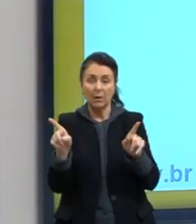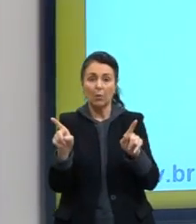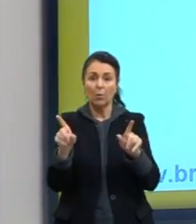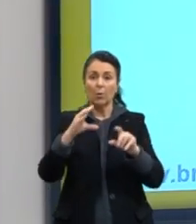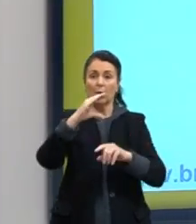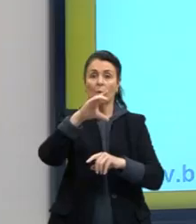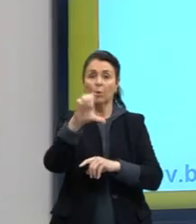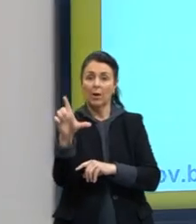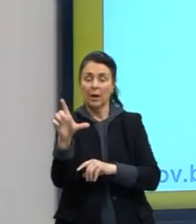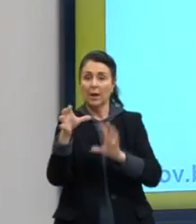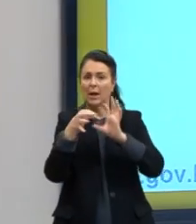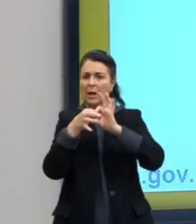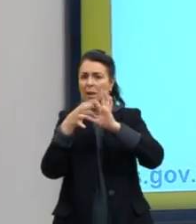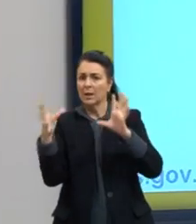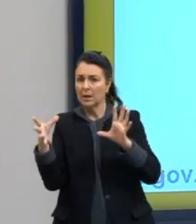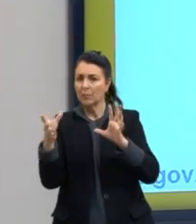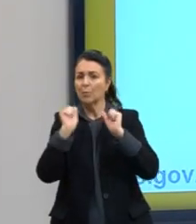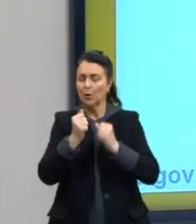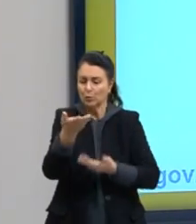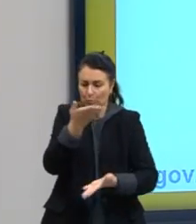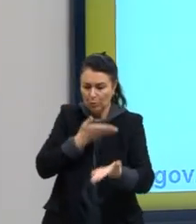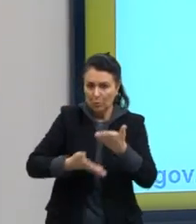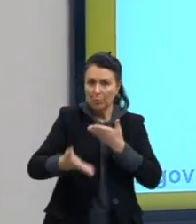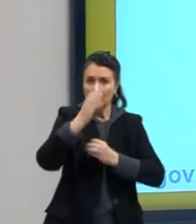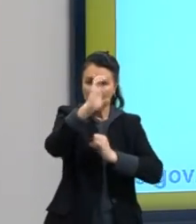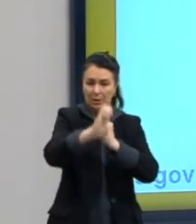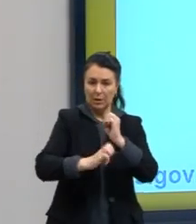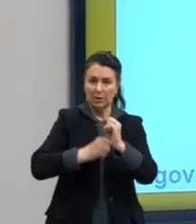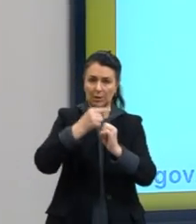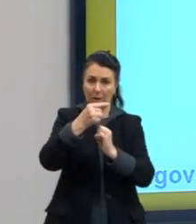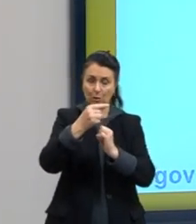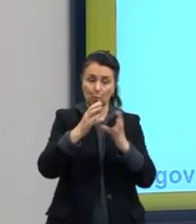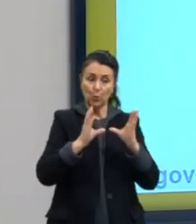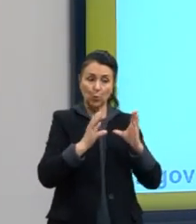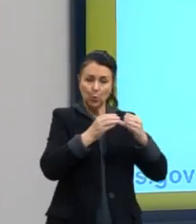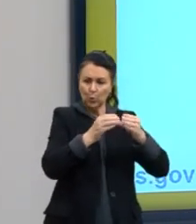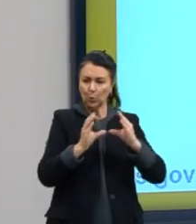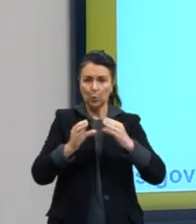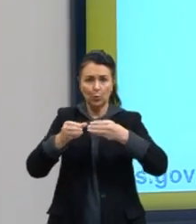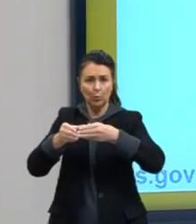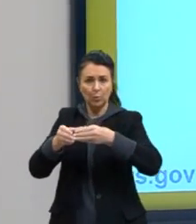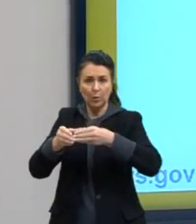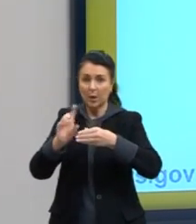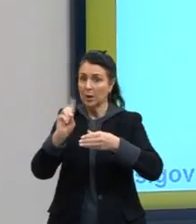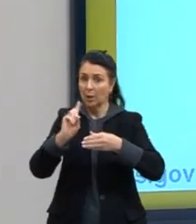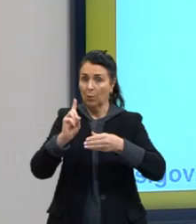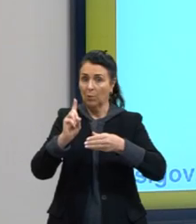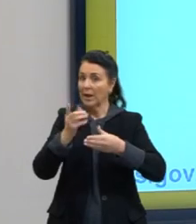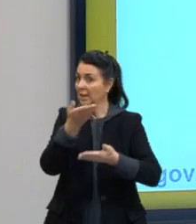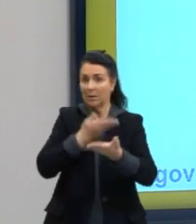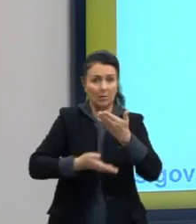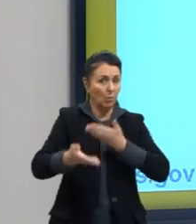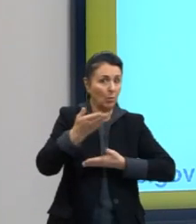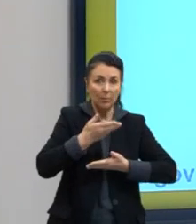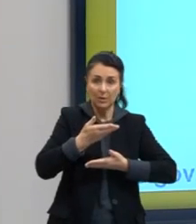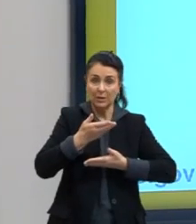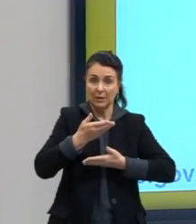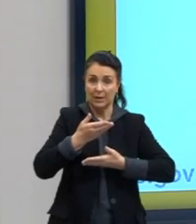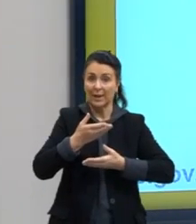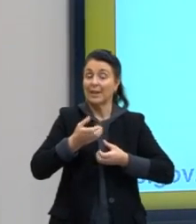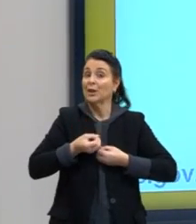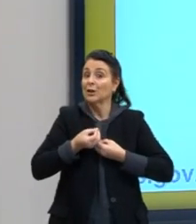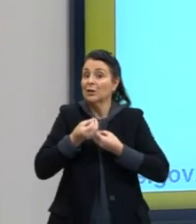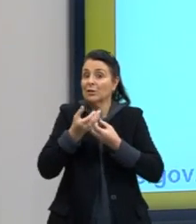cálcio, na sua forma livre, poderá compartilhar seus elétrons com tais grupos, não. Ele vai doar e não compartilhar.